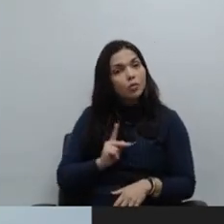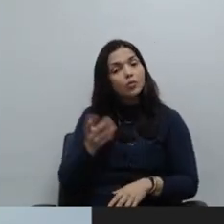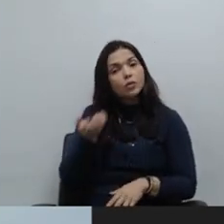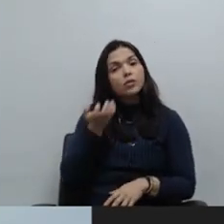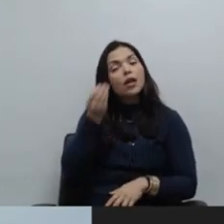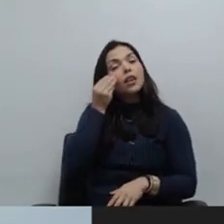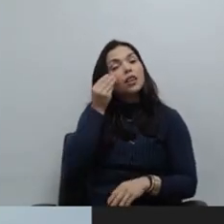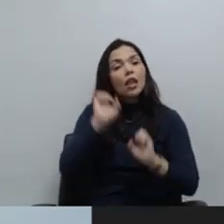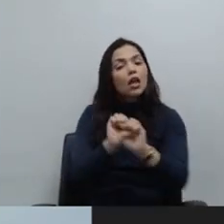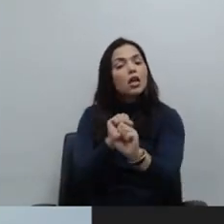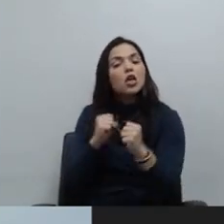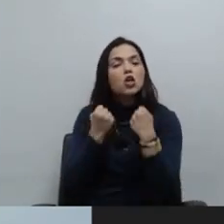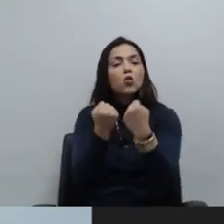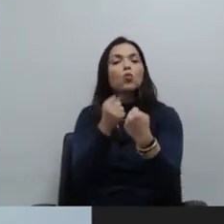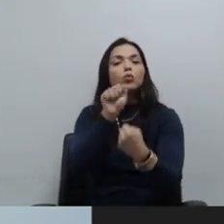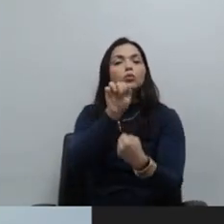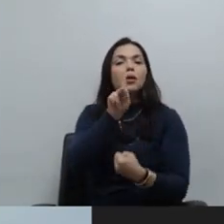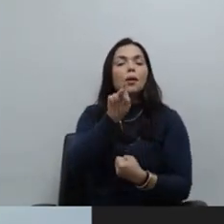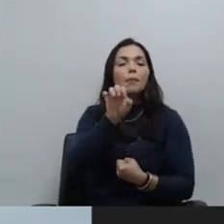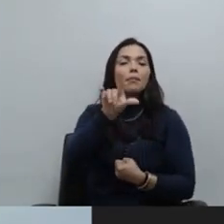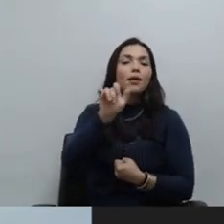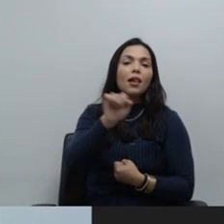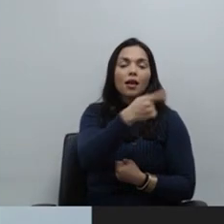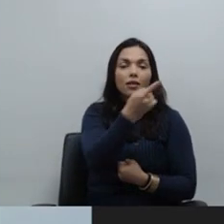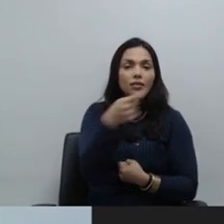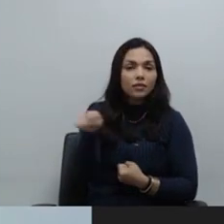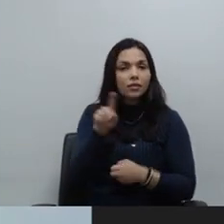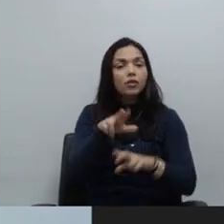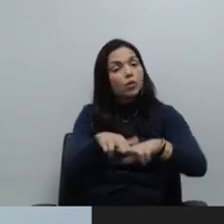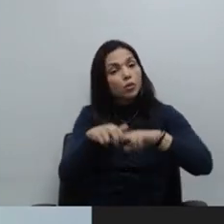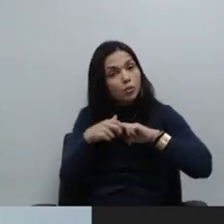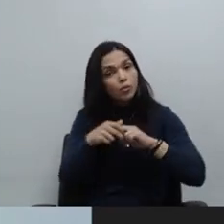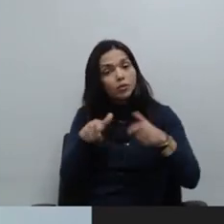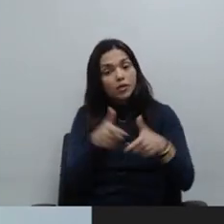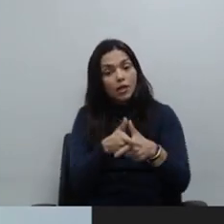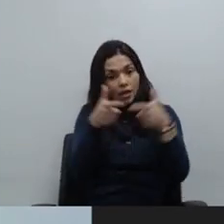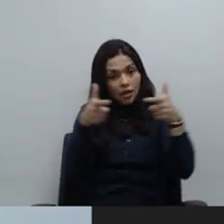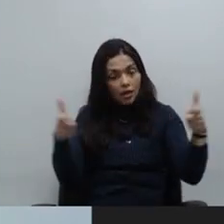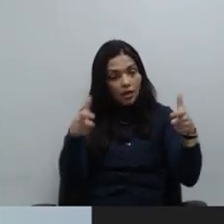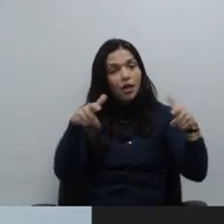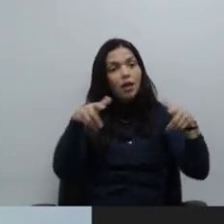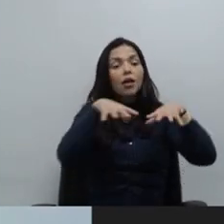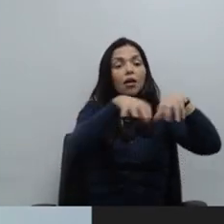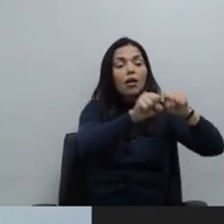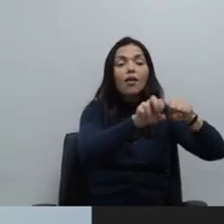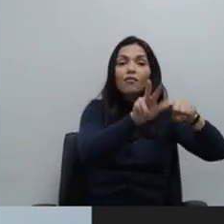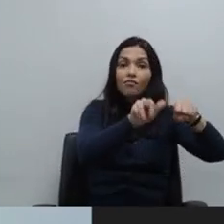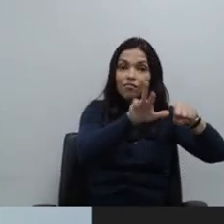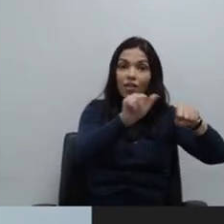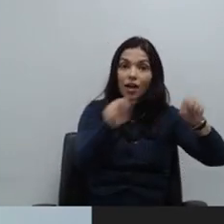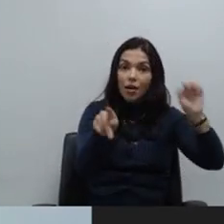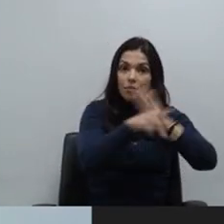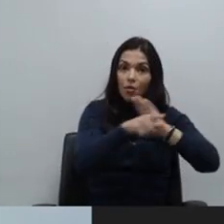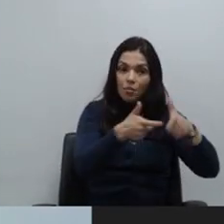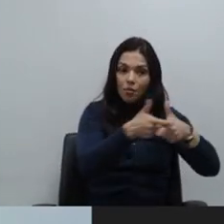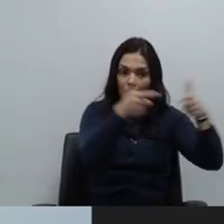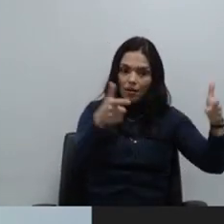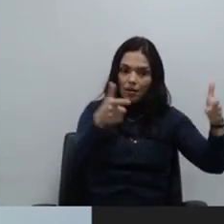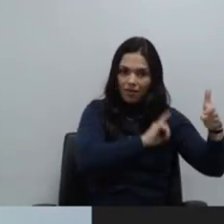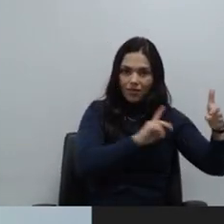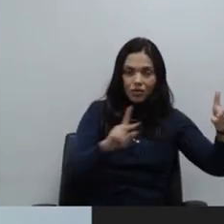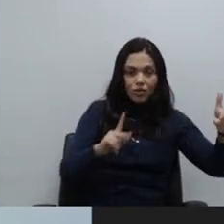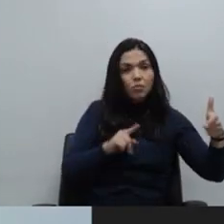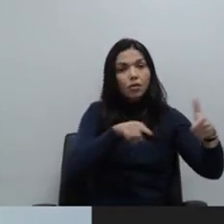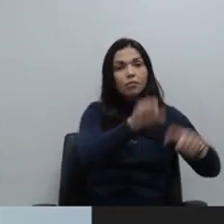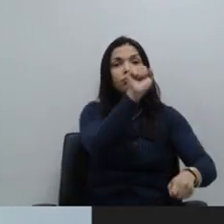apelação, e, com isso, uma das vagas dessa fase da expansão fica paralisada indefinidamente, atrasando o